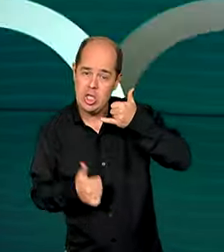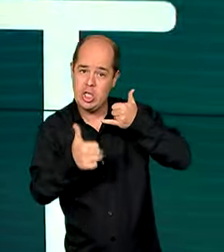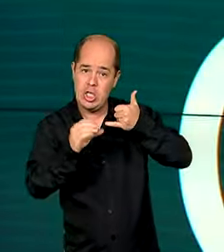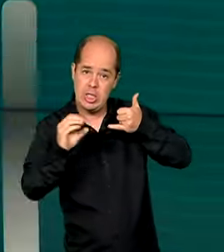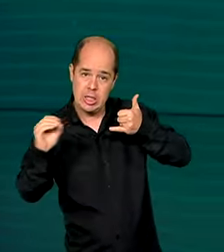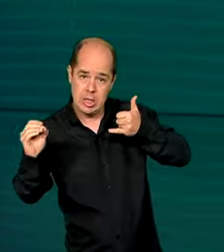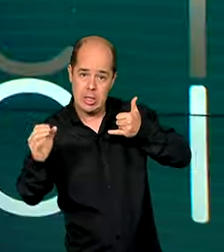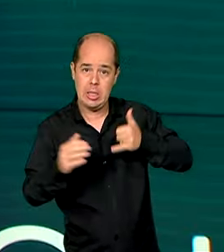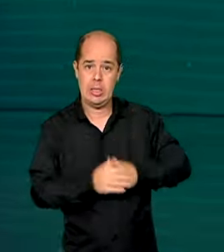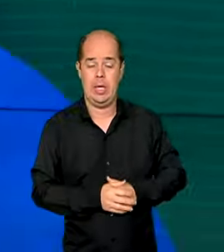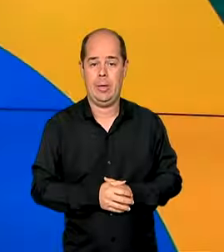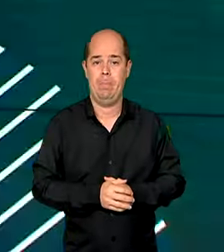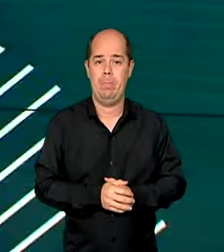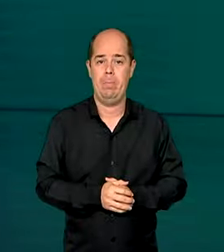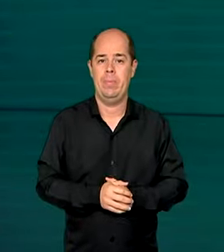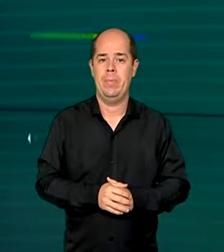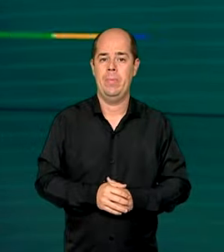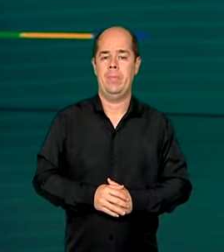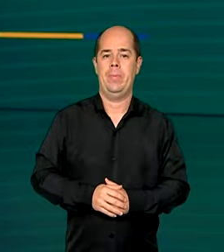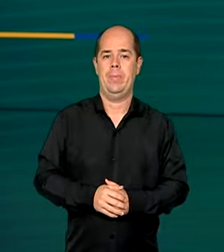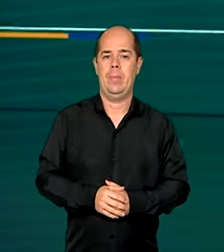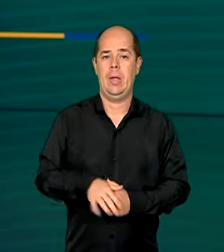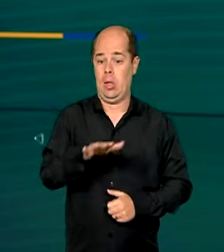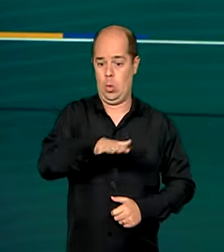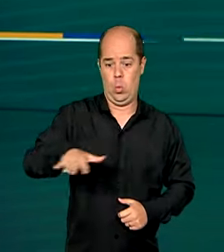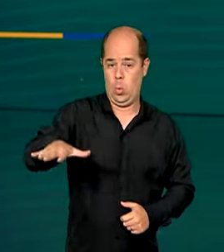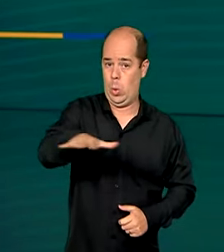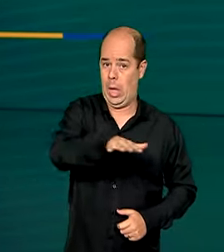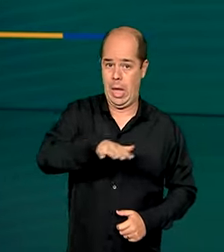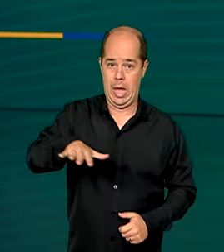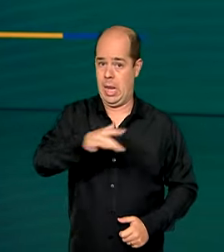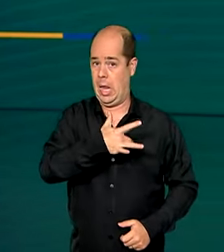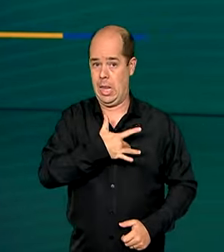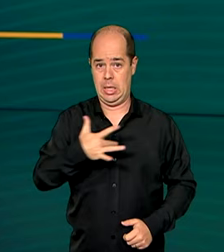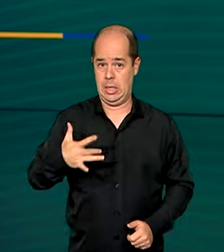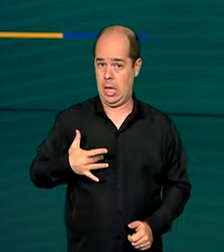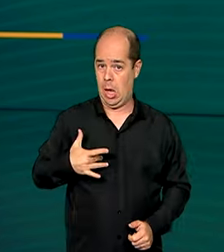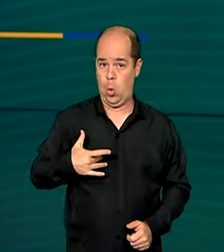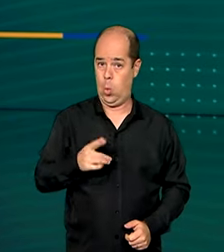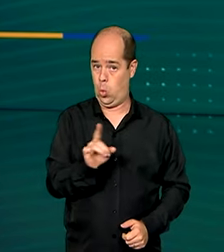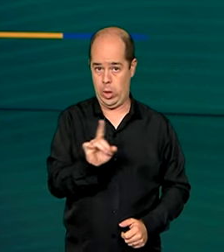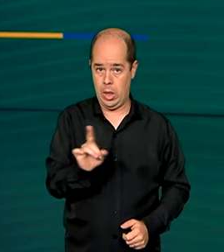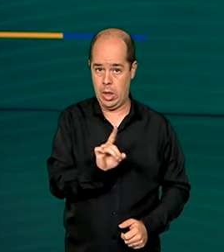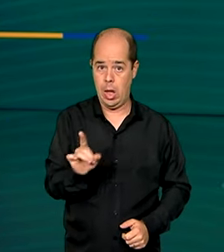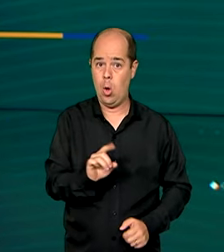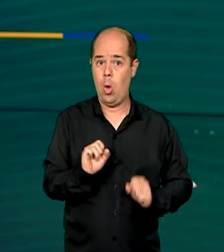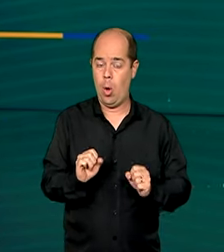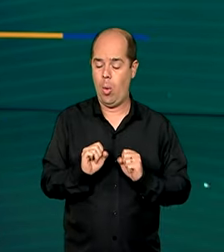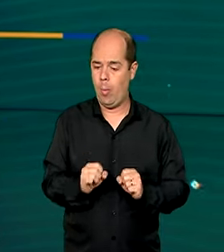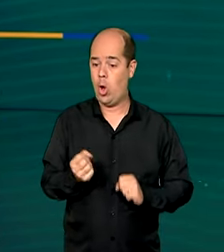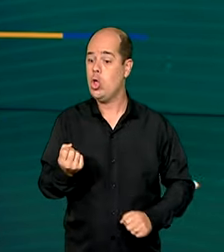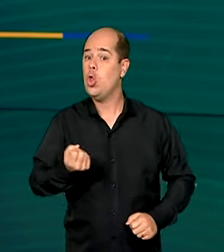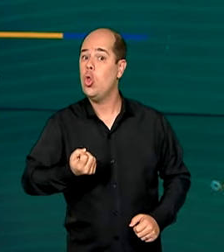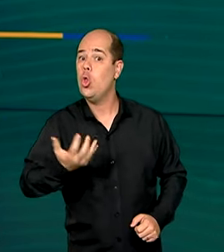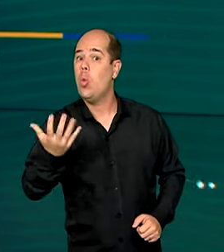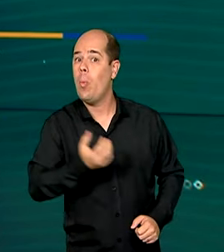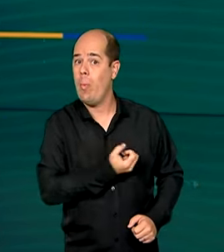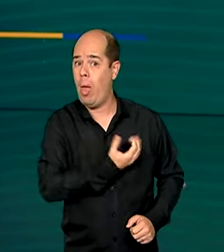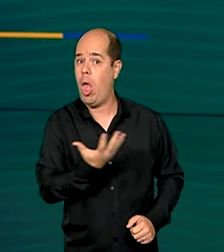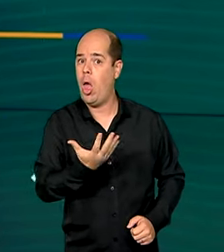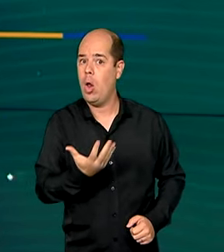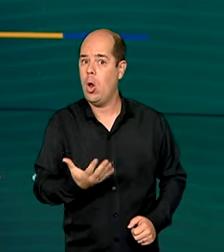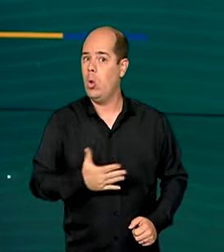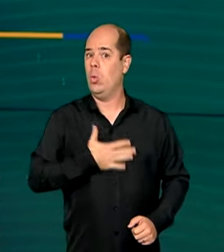Para quem não é da área da saúde, o número pode até assustar, mas foram relacionadas mais de 300